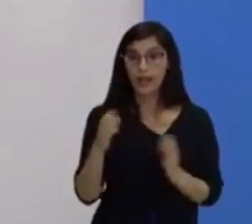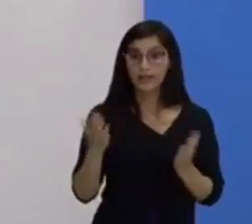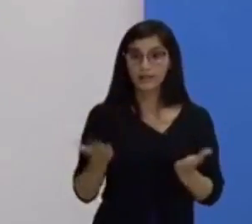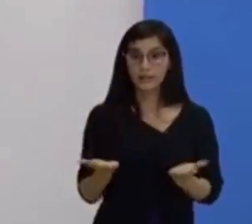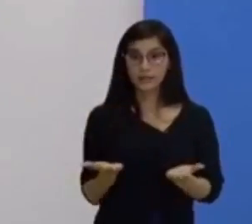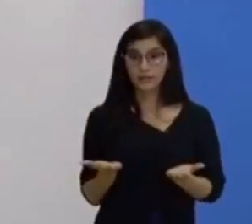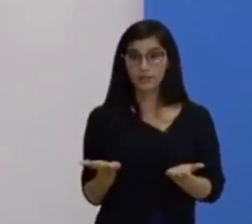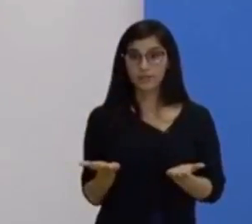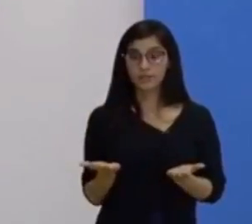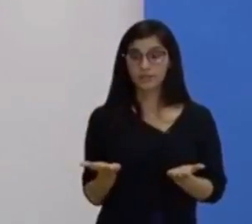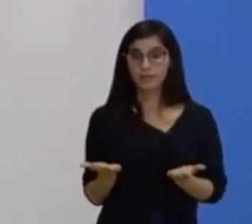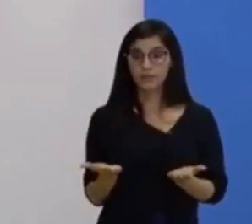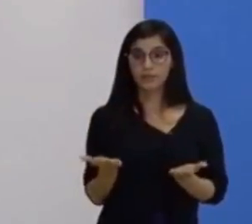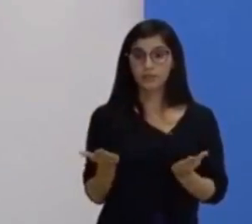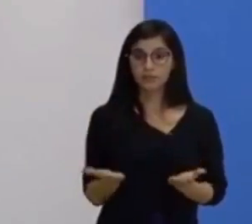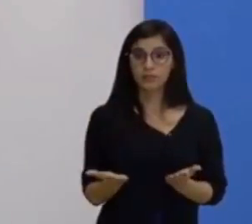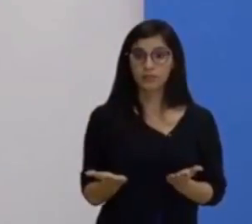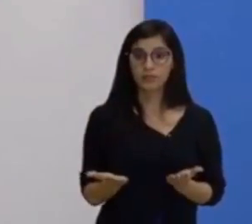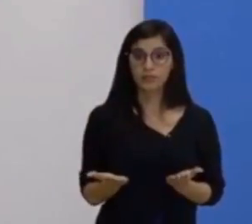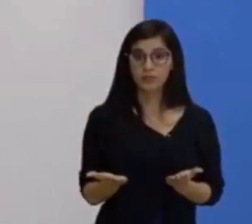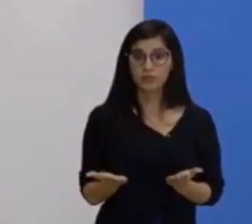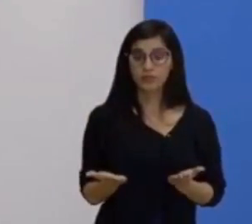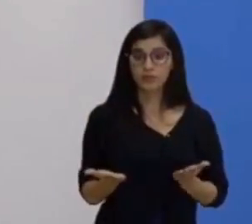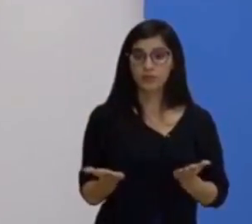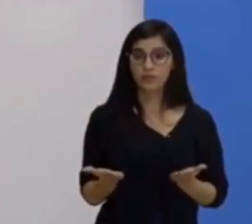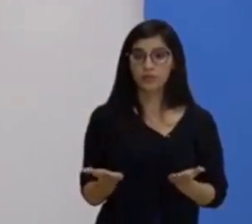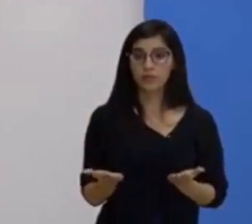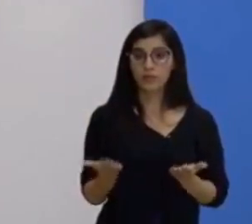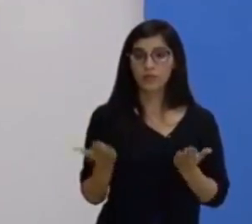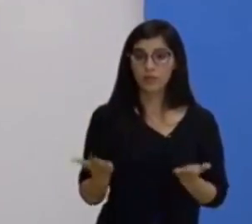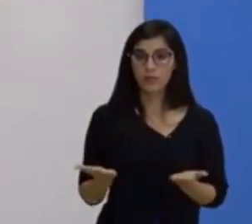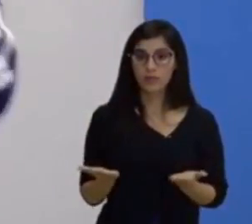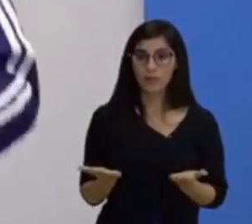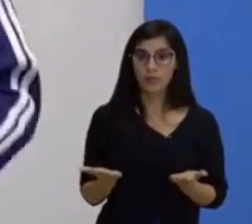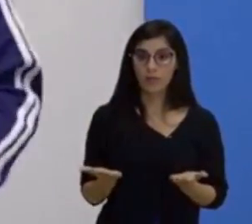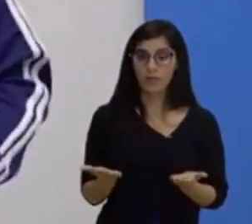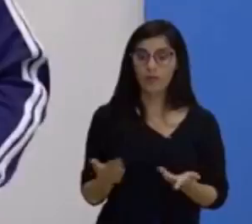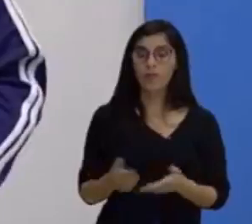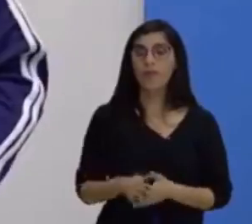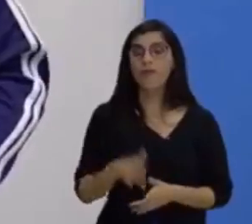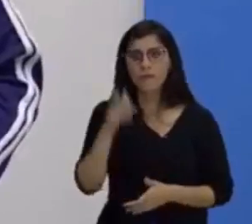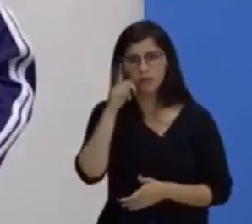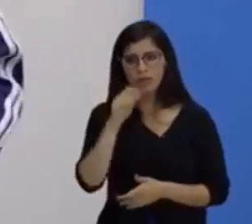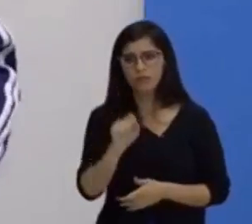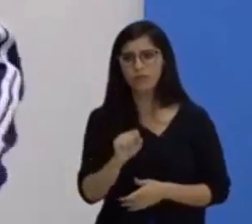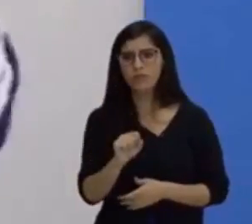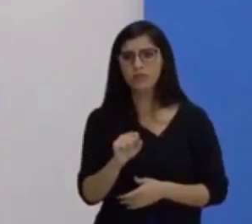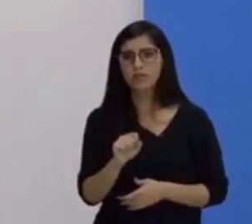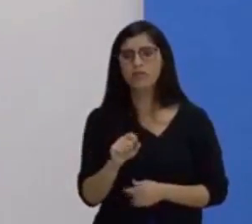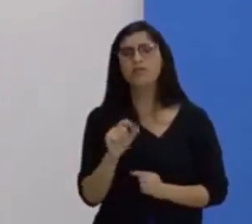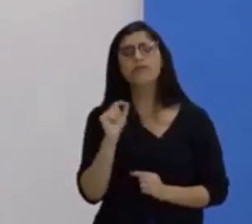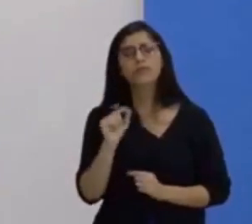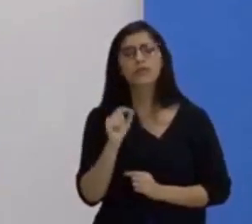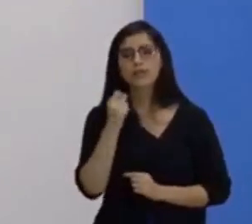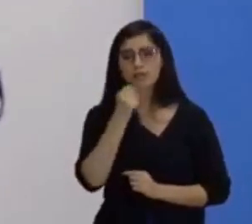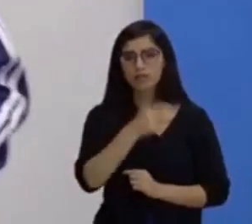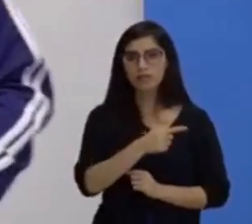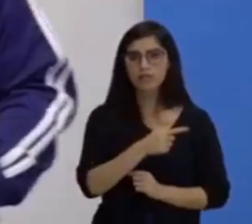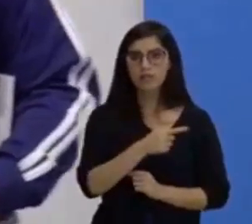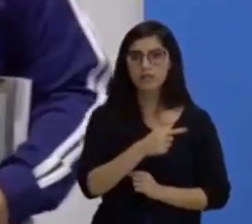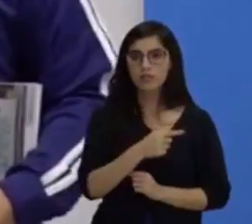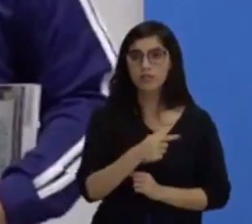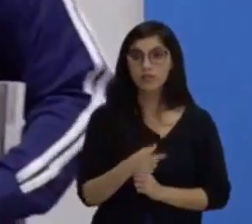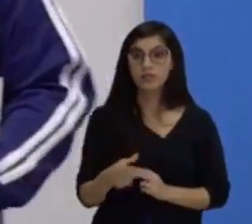caderno desta forma? Este livro desta forma? Vai conseguir? O que você acha? Nós estamos